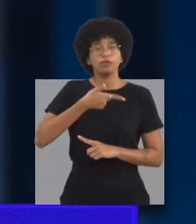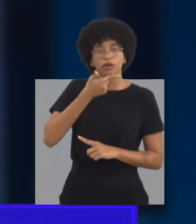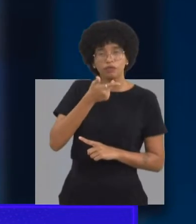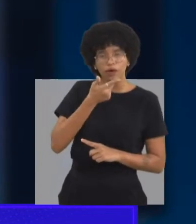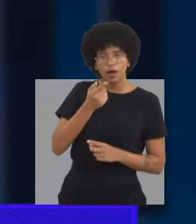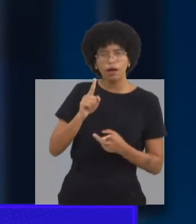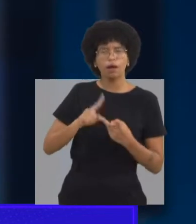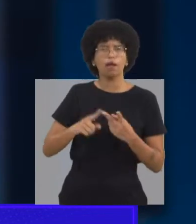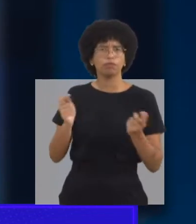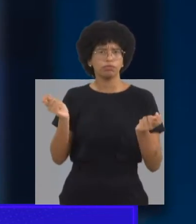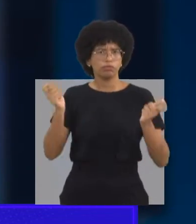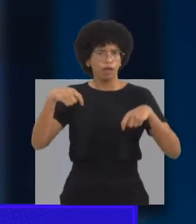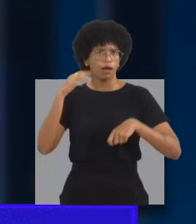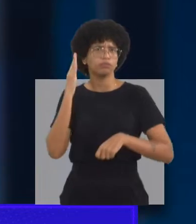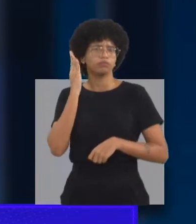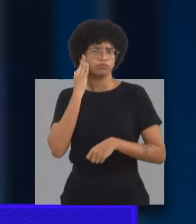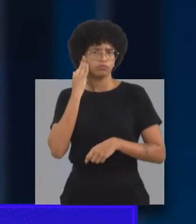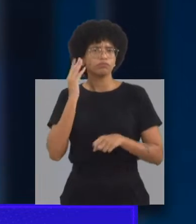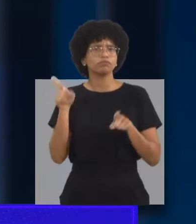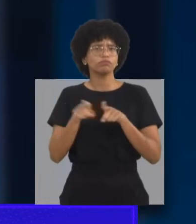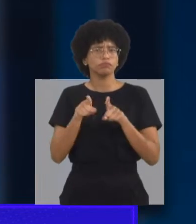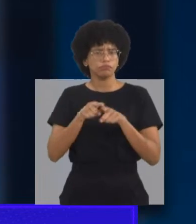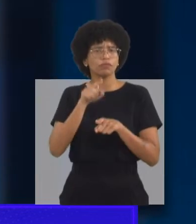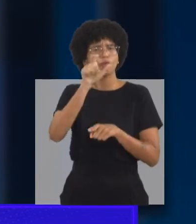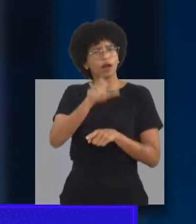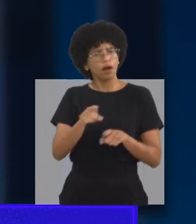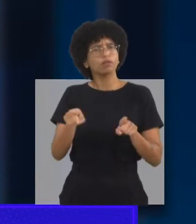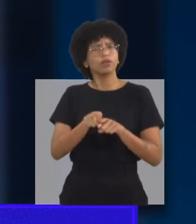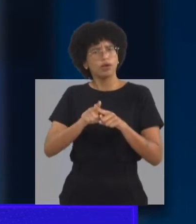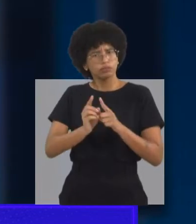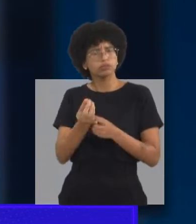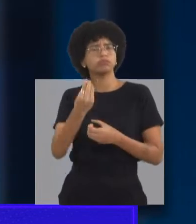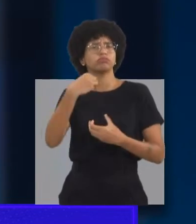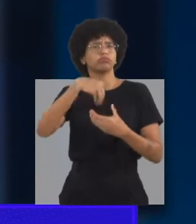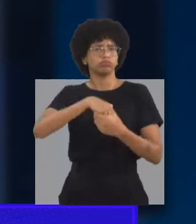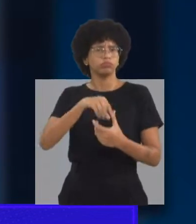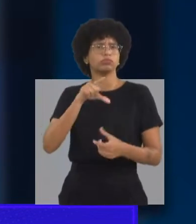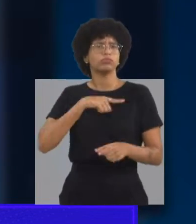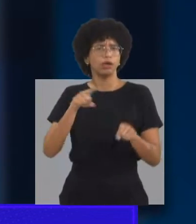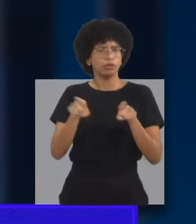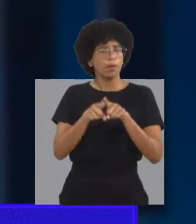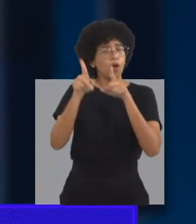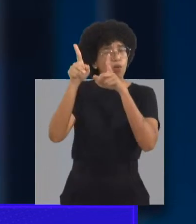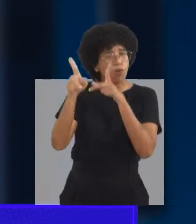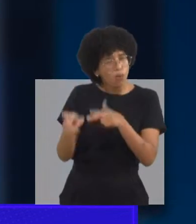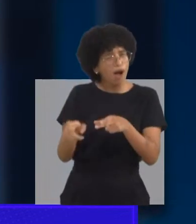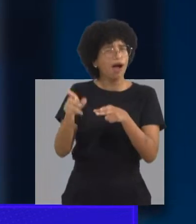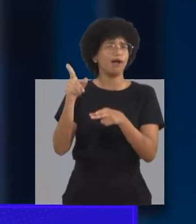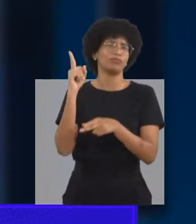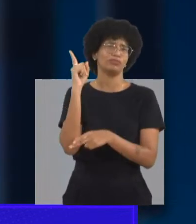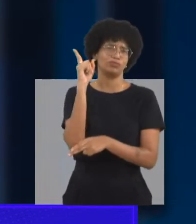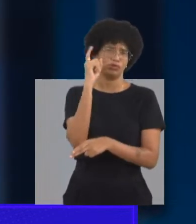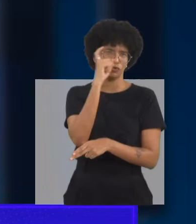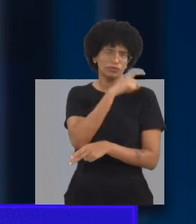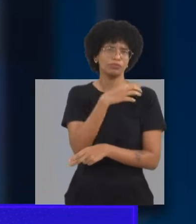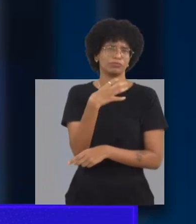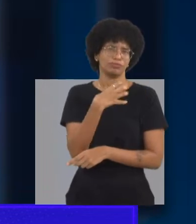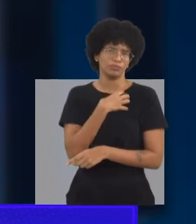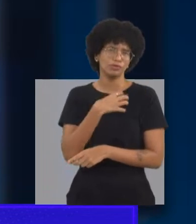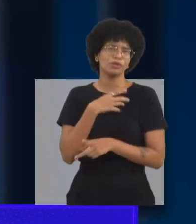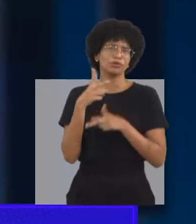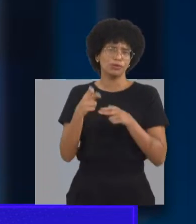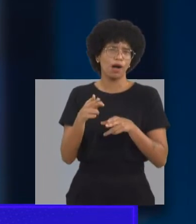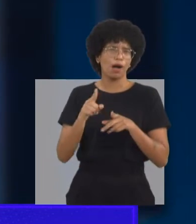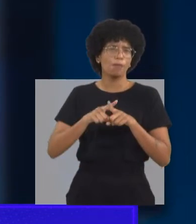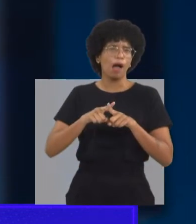dificuldade do entendimento, da funcionalidade, da racionalidade das coisas, mas a criança que fala,